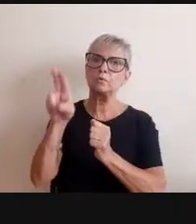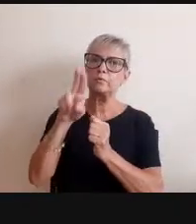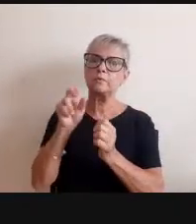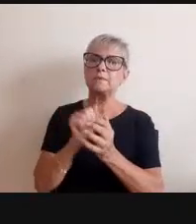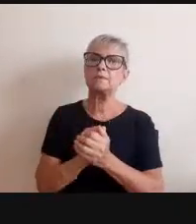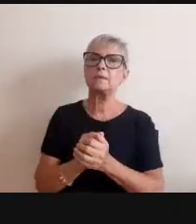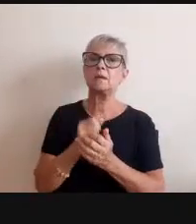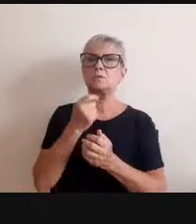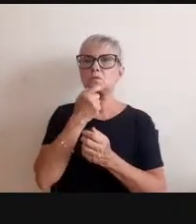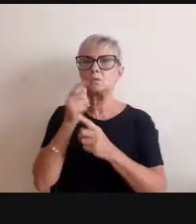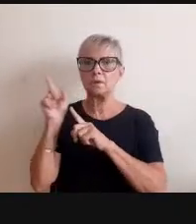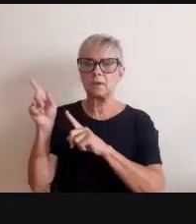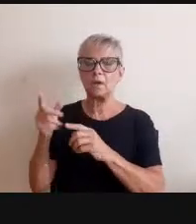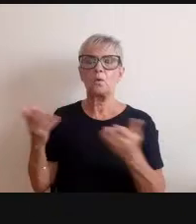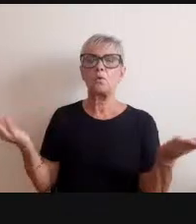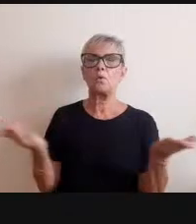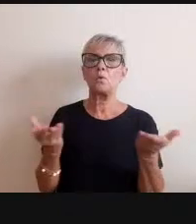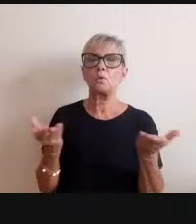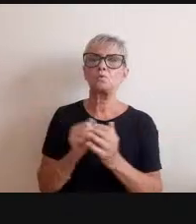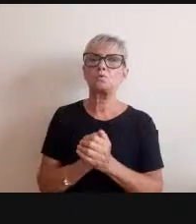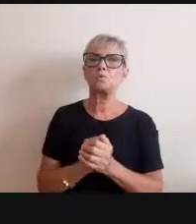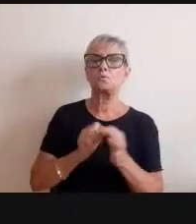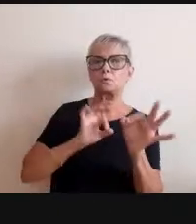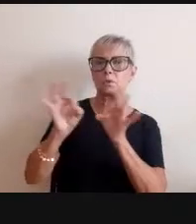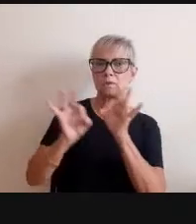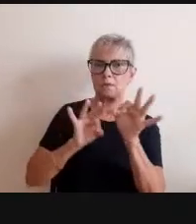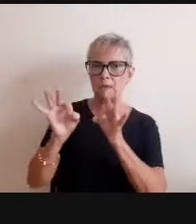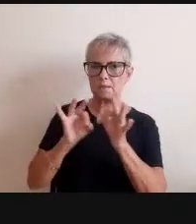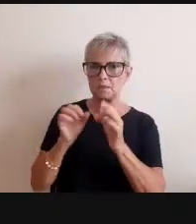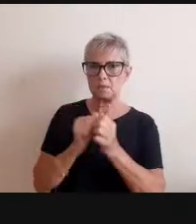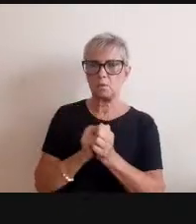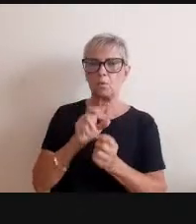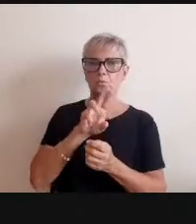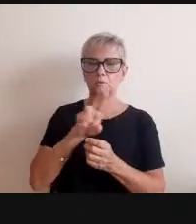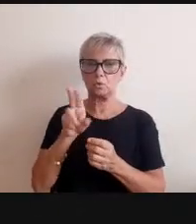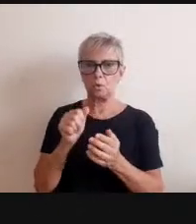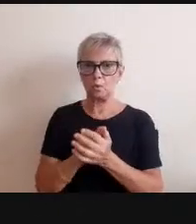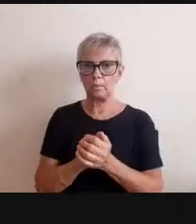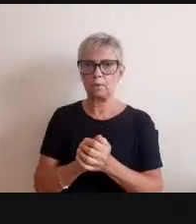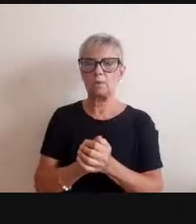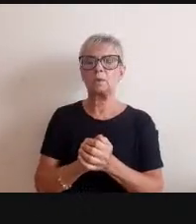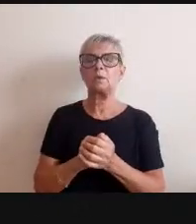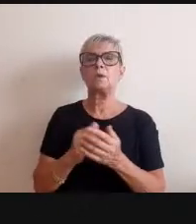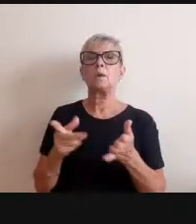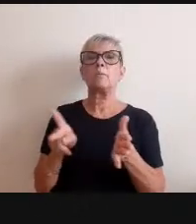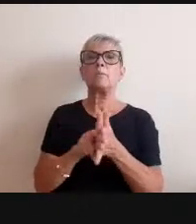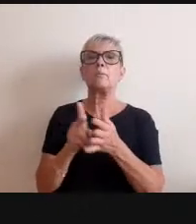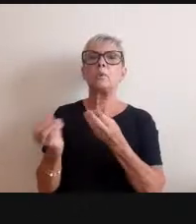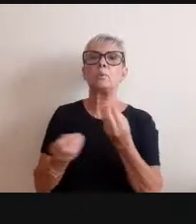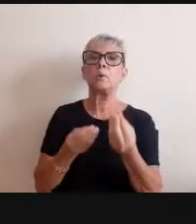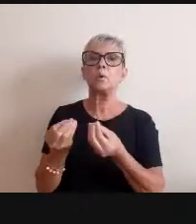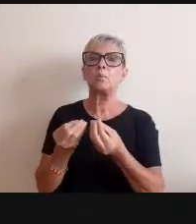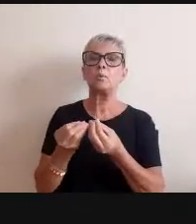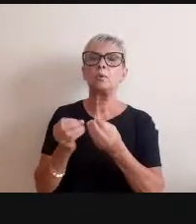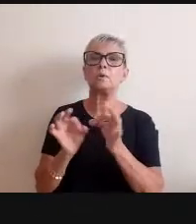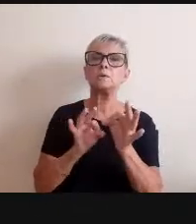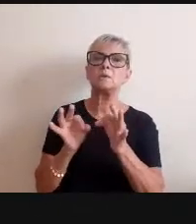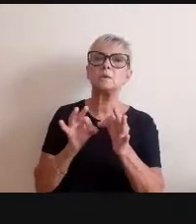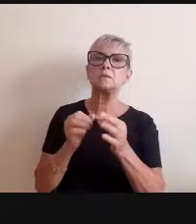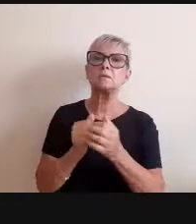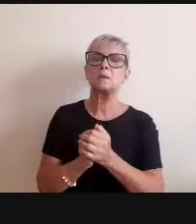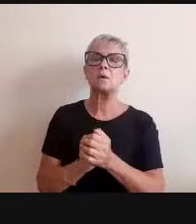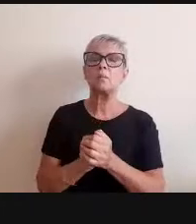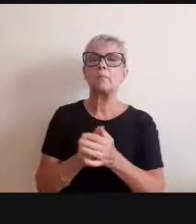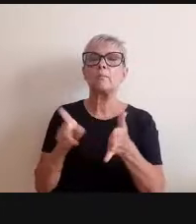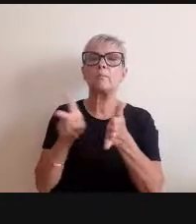doutorado hoje, de um programa que chama exatamente isso, Curatorial Knowledge, que é um programa dirigido